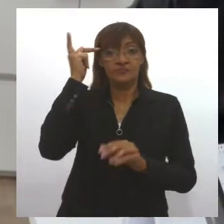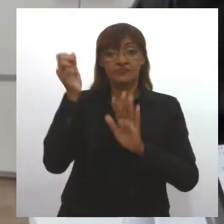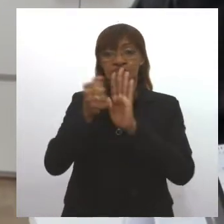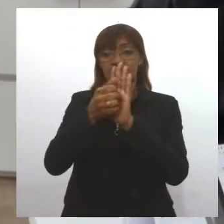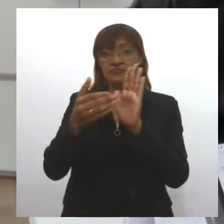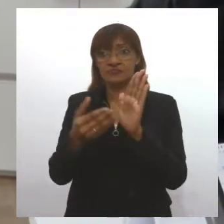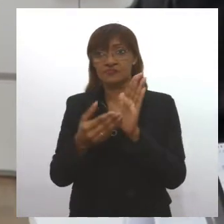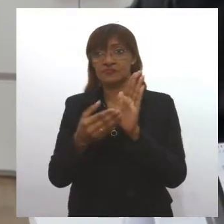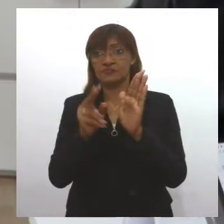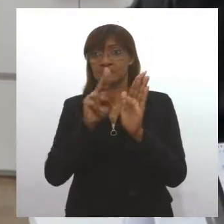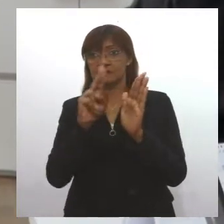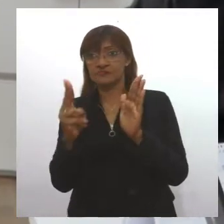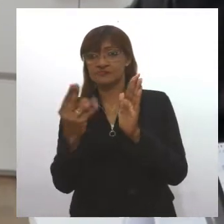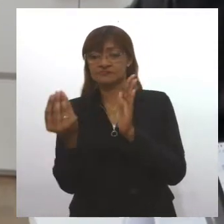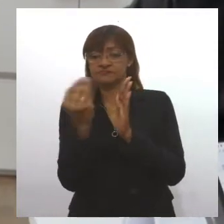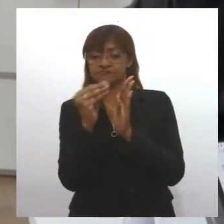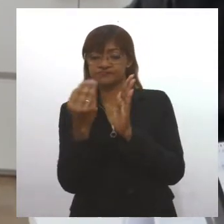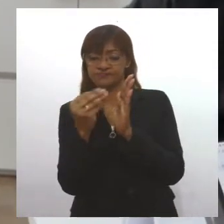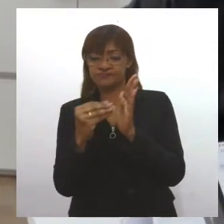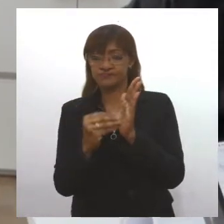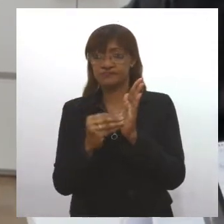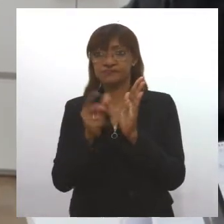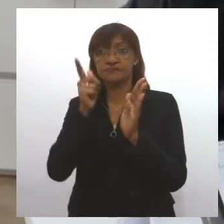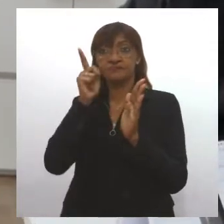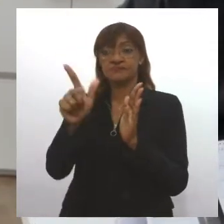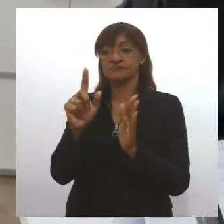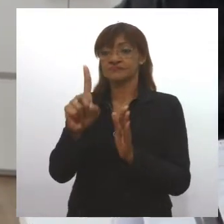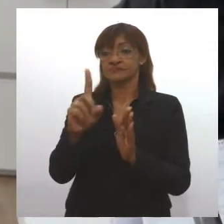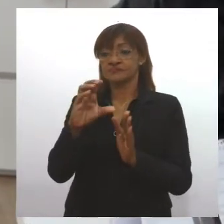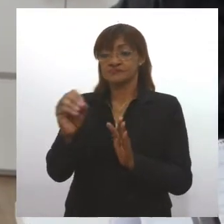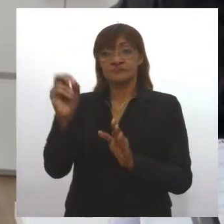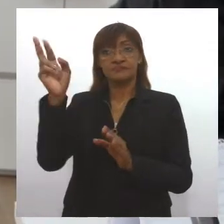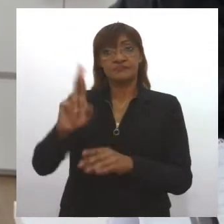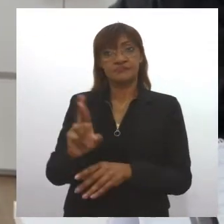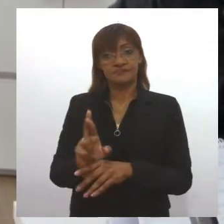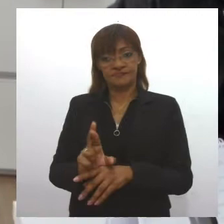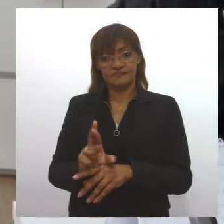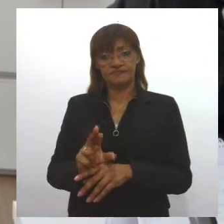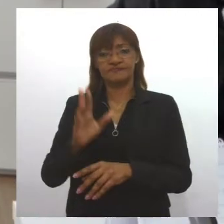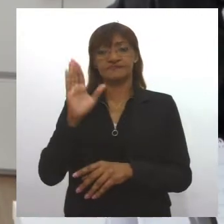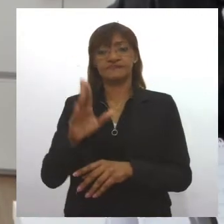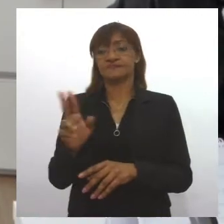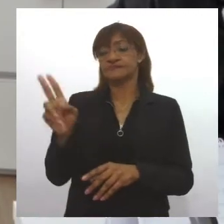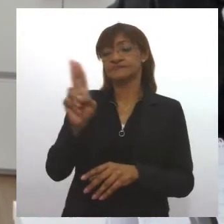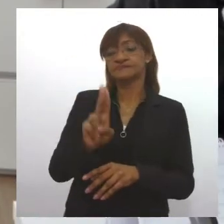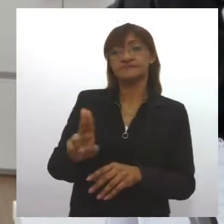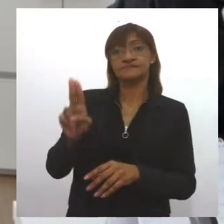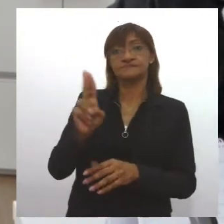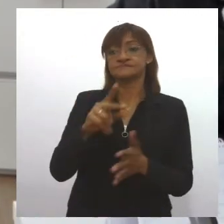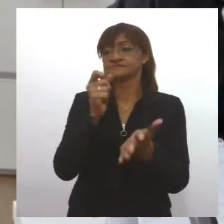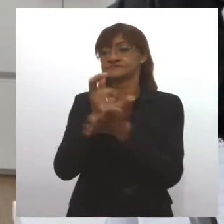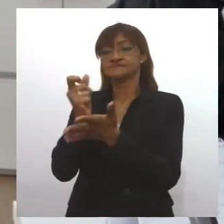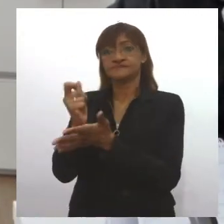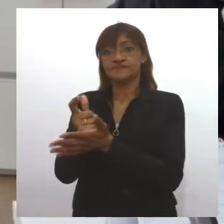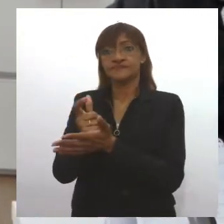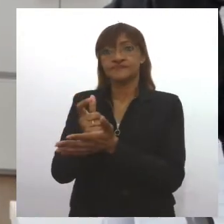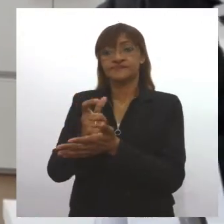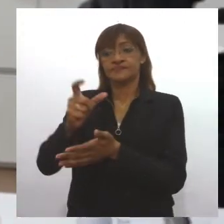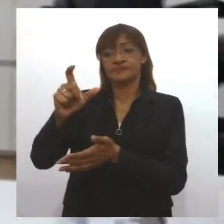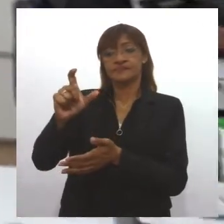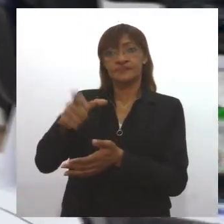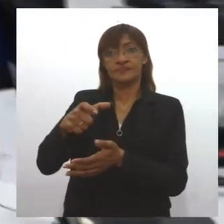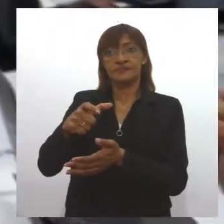-pay, ele recebe um bônus de R$10. Esse R$10 ele vai utilizá-lo também para fazer compras das suas passagens. É